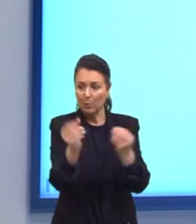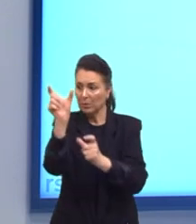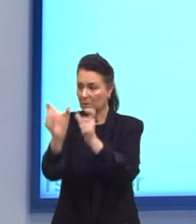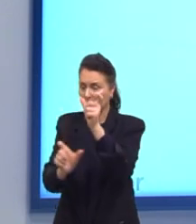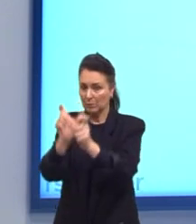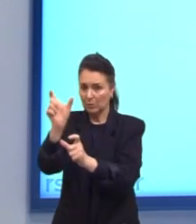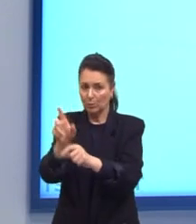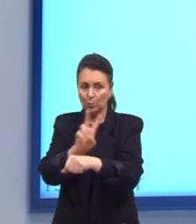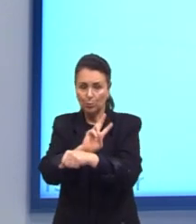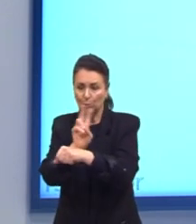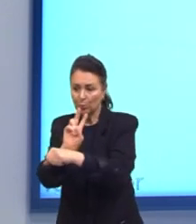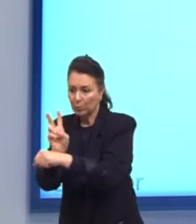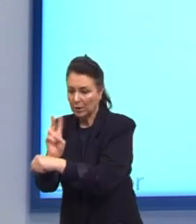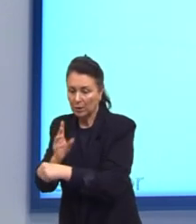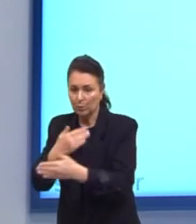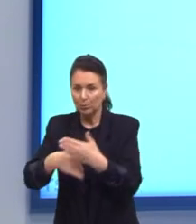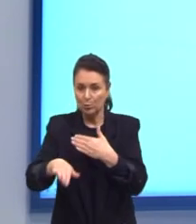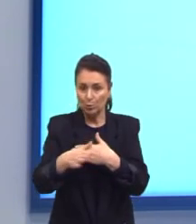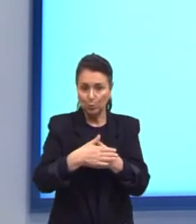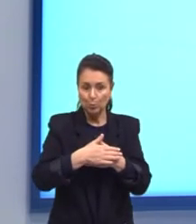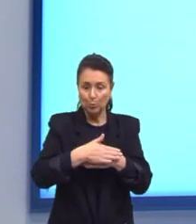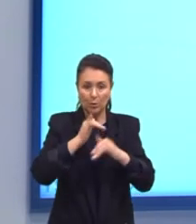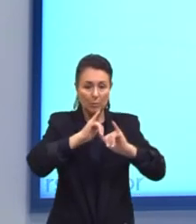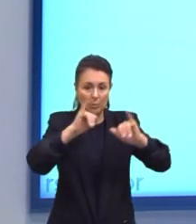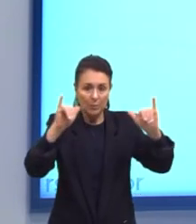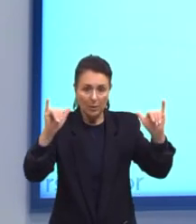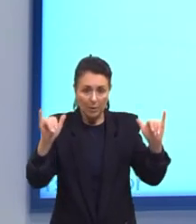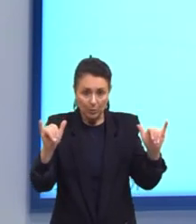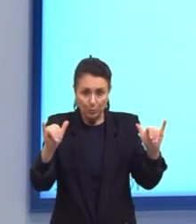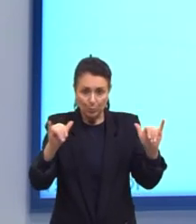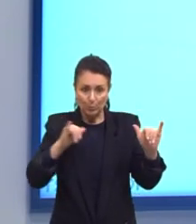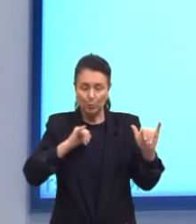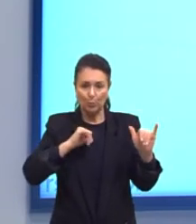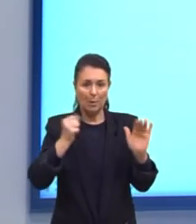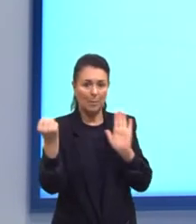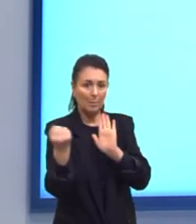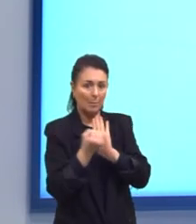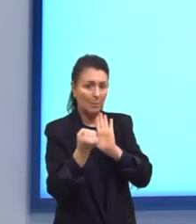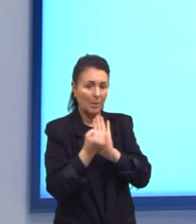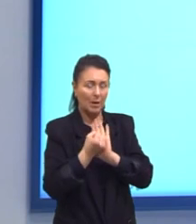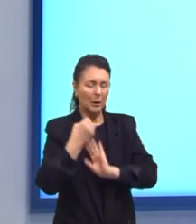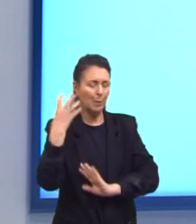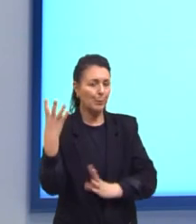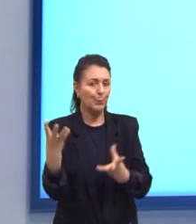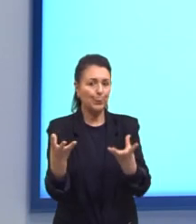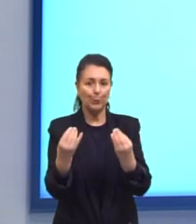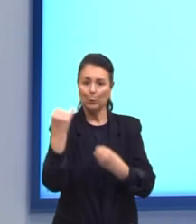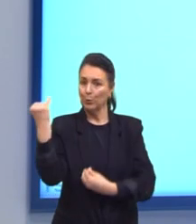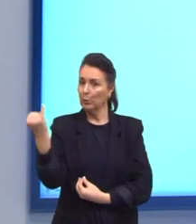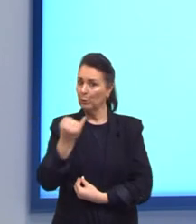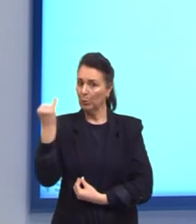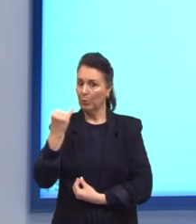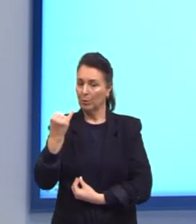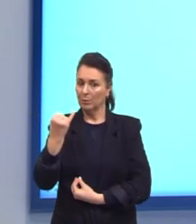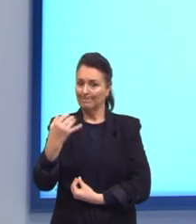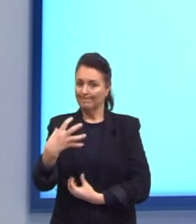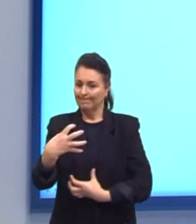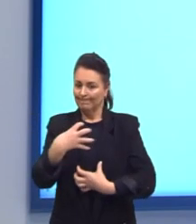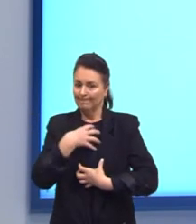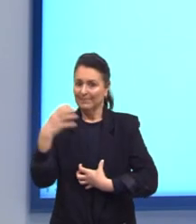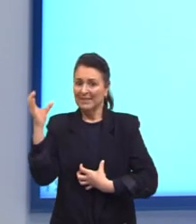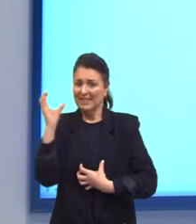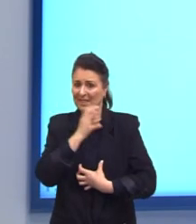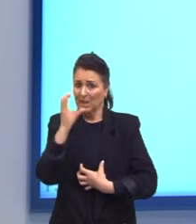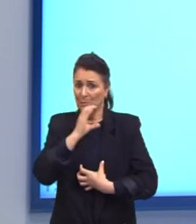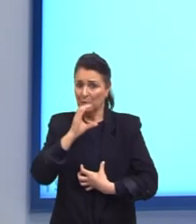monitoramento Constante De tudo Que é publicado Sobre determinada Marca É vital Para reagir Rapidamente Em